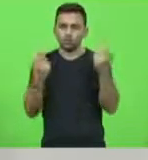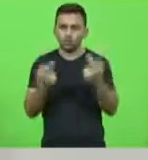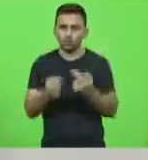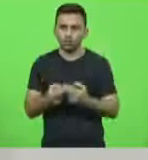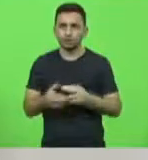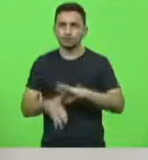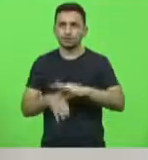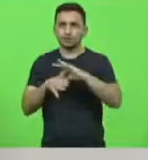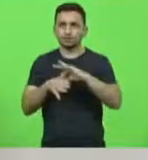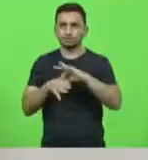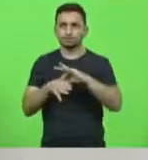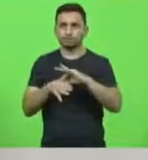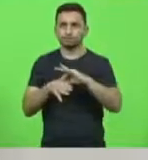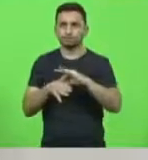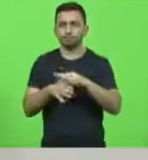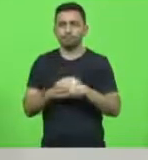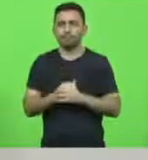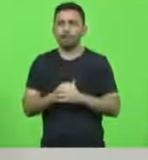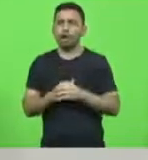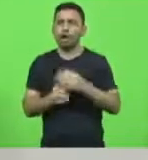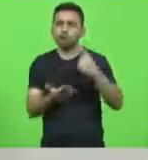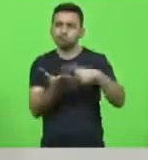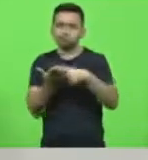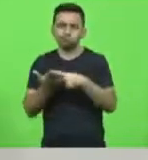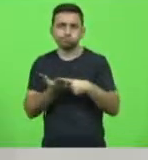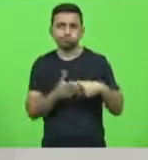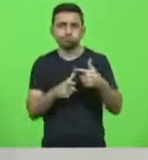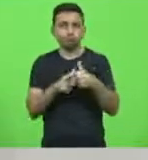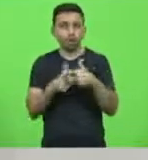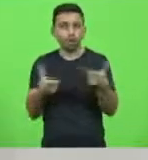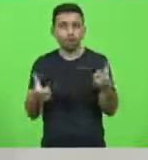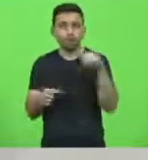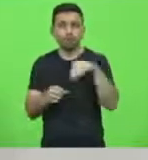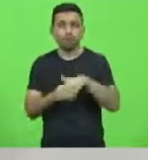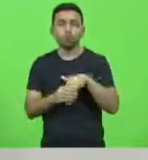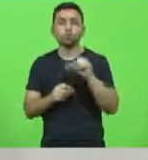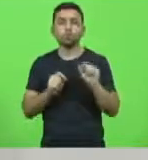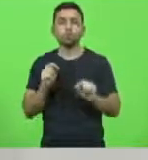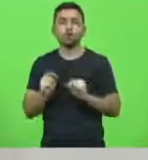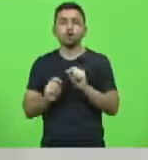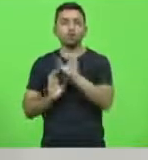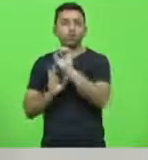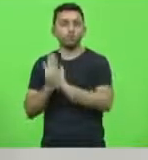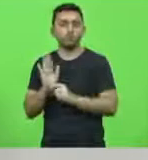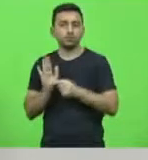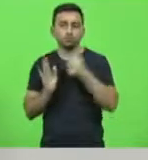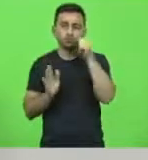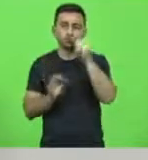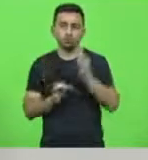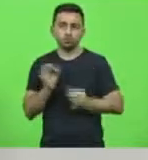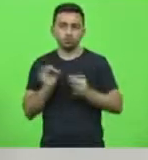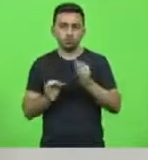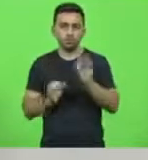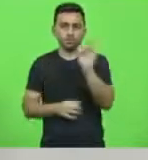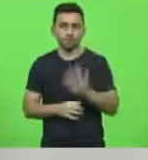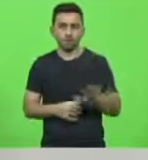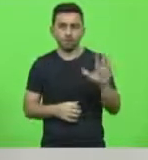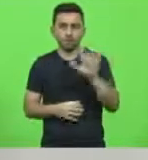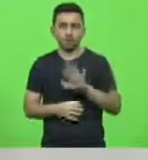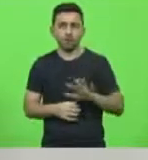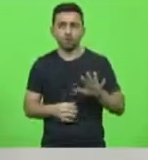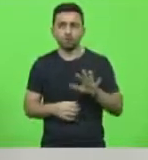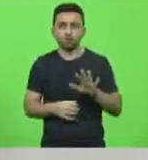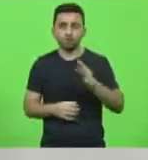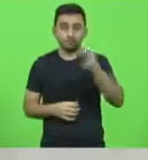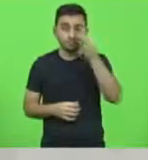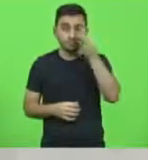reunião de líderes, restou acordado por maioria de votos que o ofício da juíza federal seria apreciado em